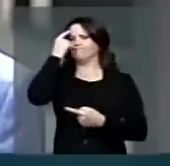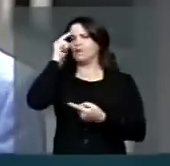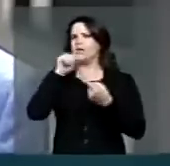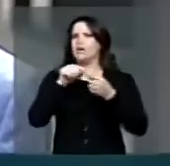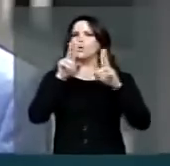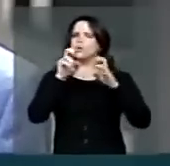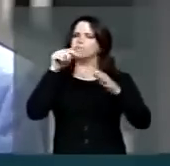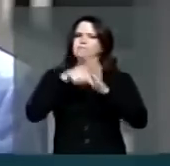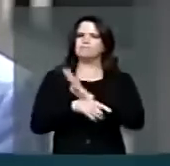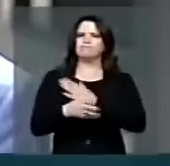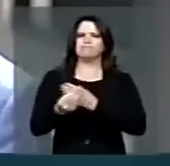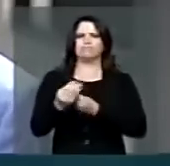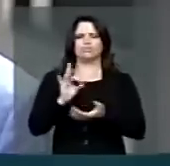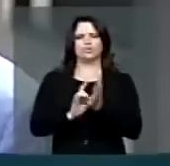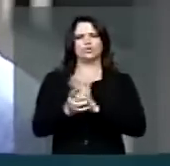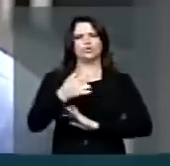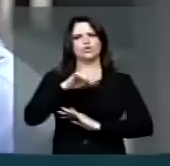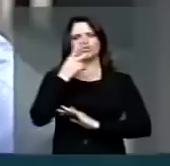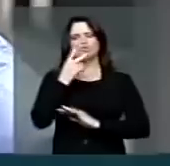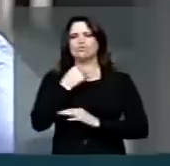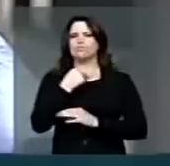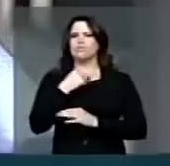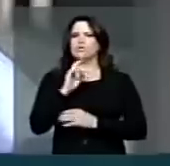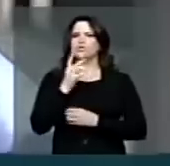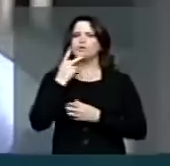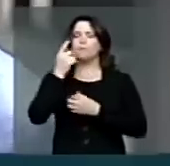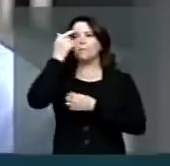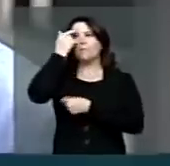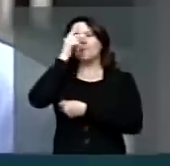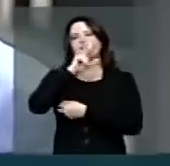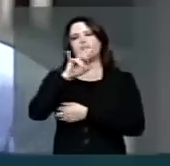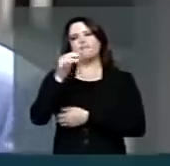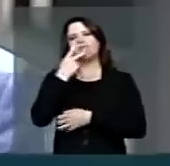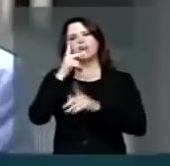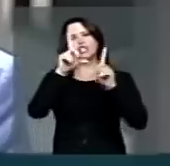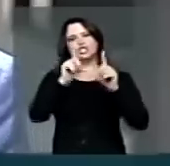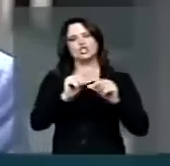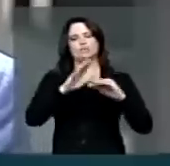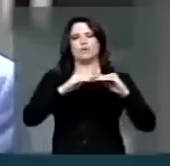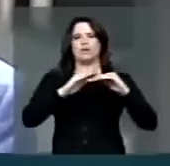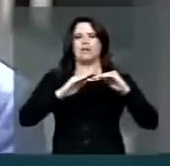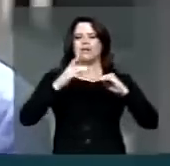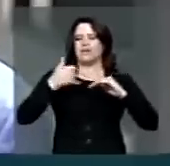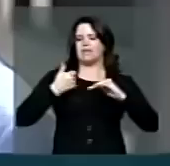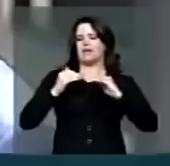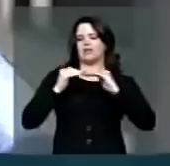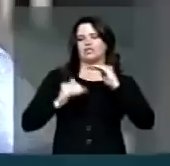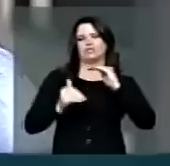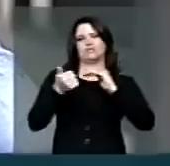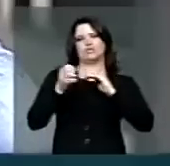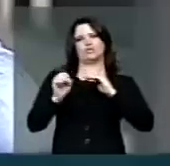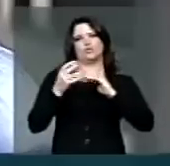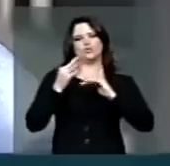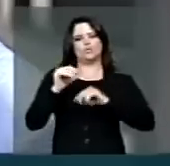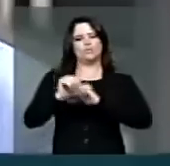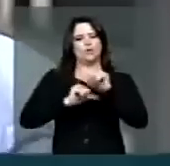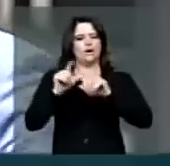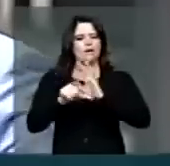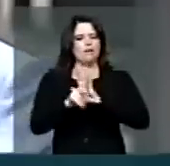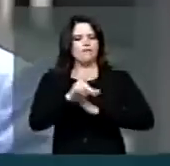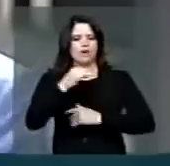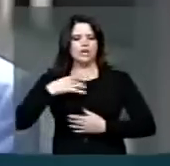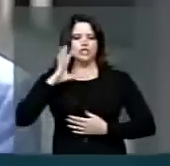profundo. Nós não podemos simplesmente achar que diminuir a maioridade, mudar a lei,